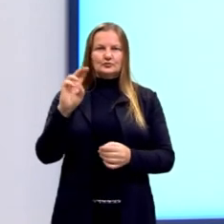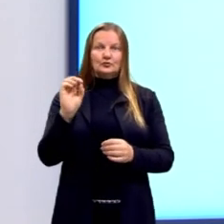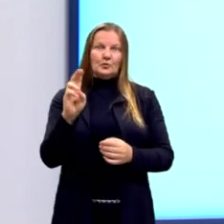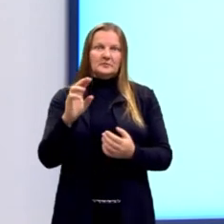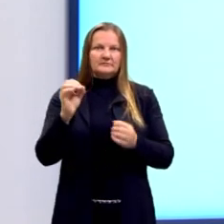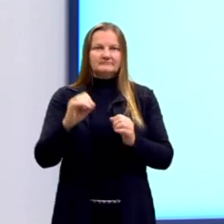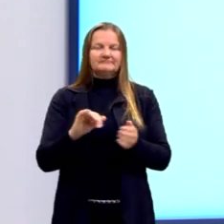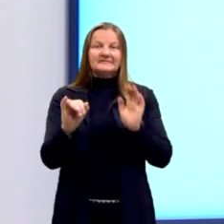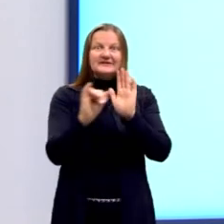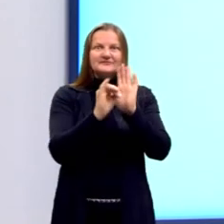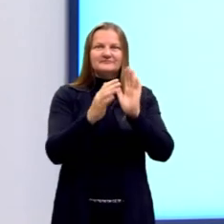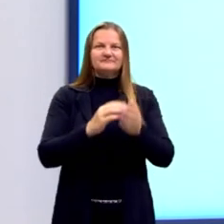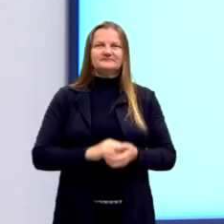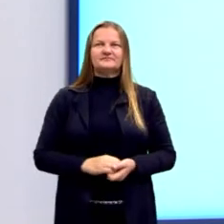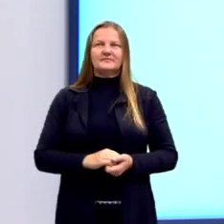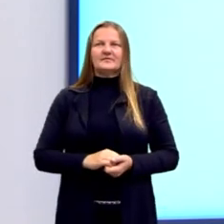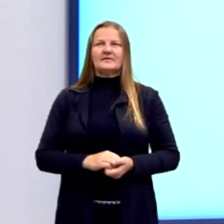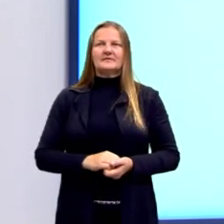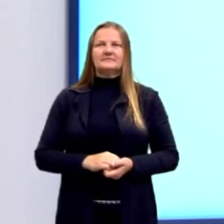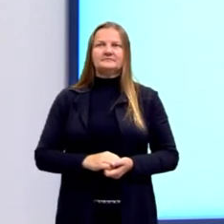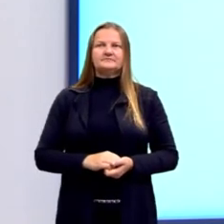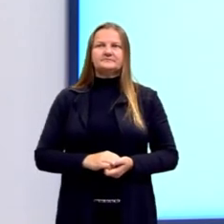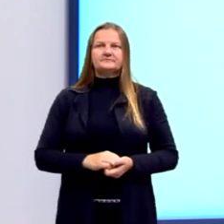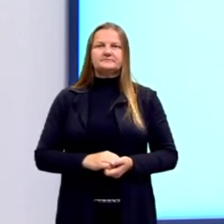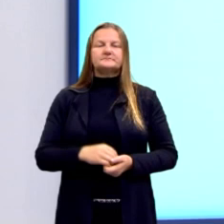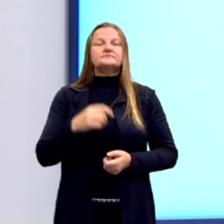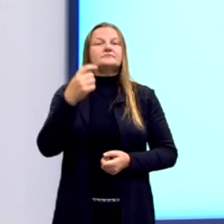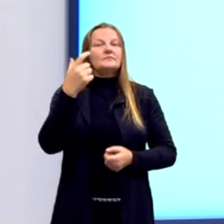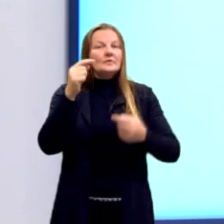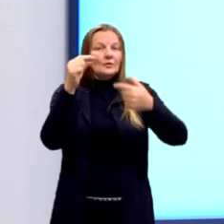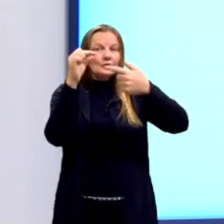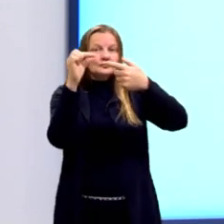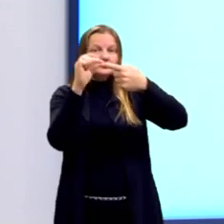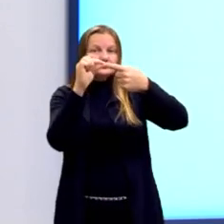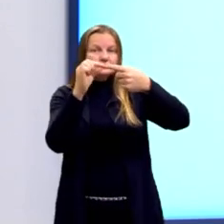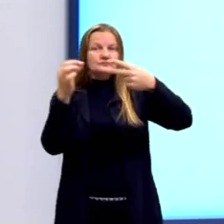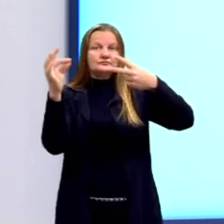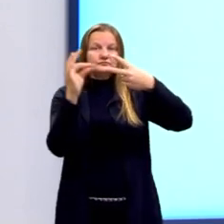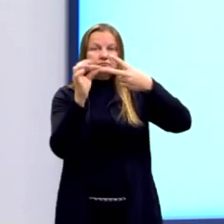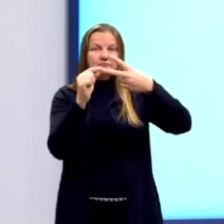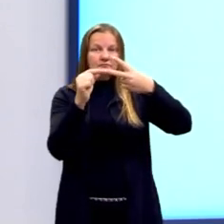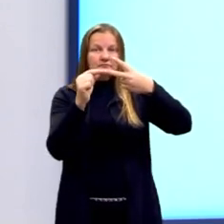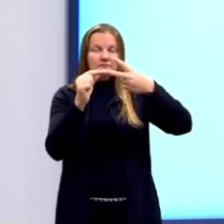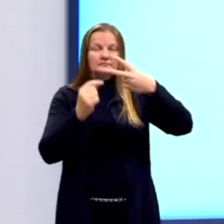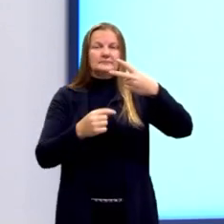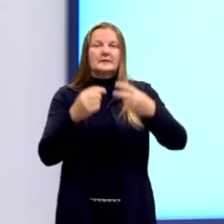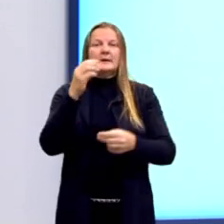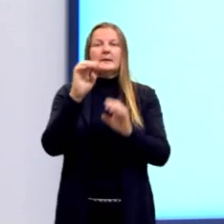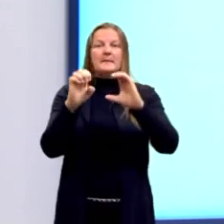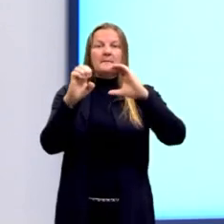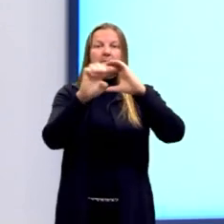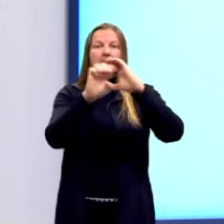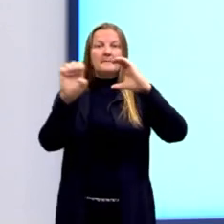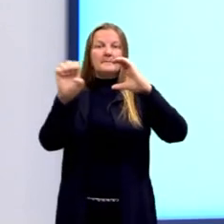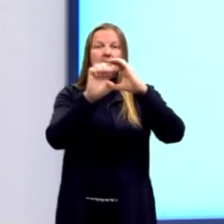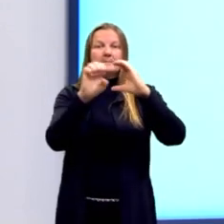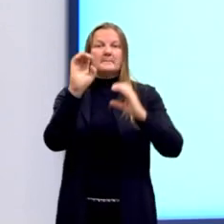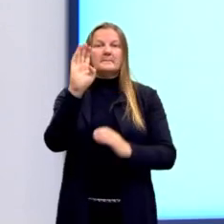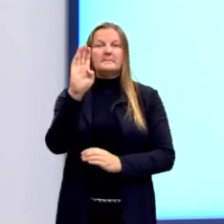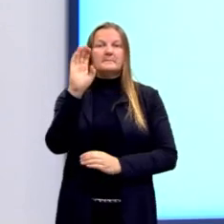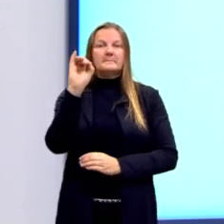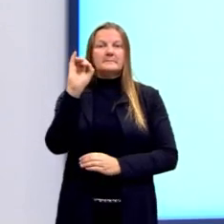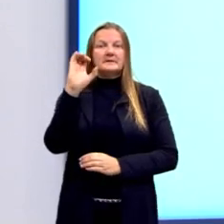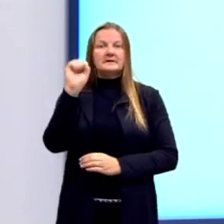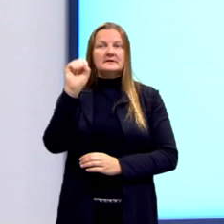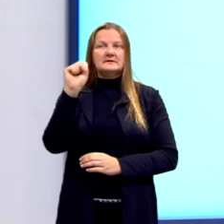A outra seviana então, que é considerada um ponto notável, é a bissetriz. Ela é a seviana que parte